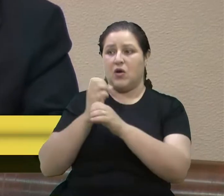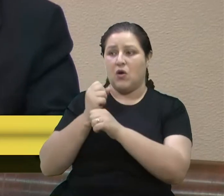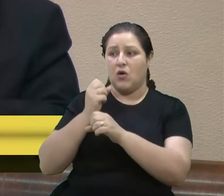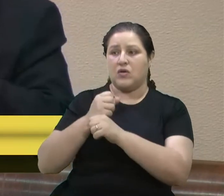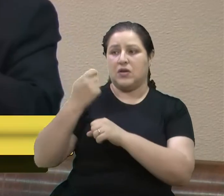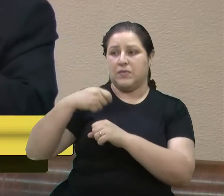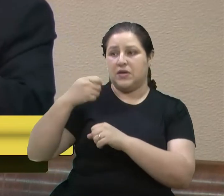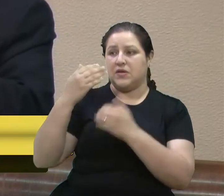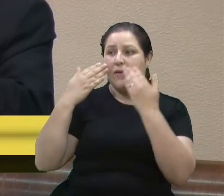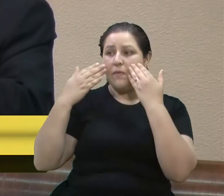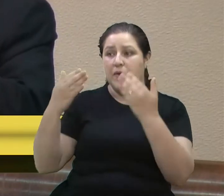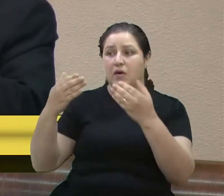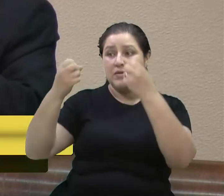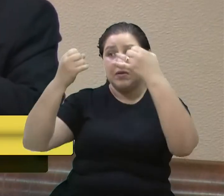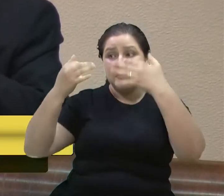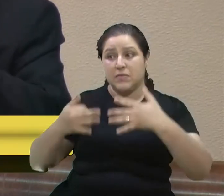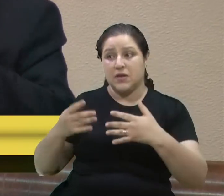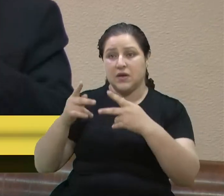rio-grandense.